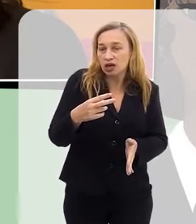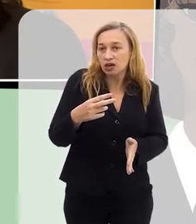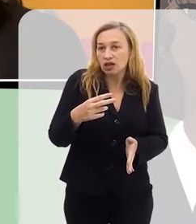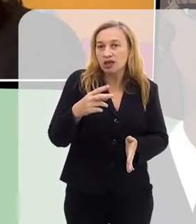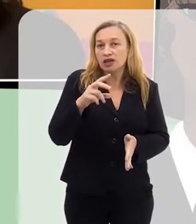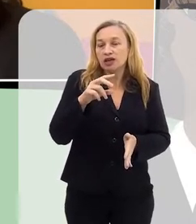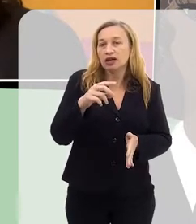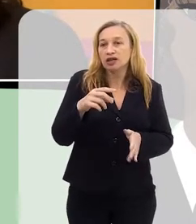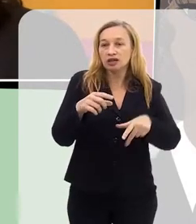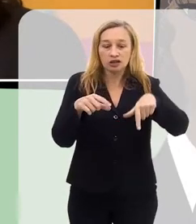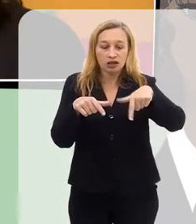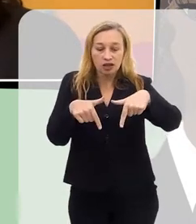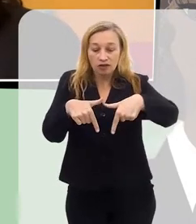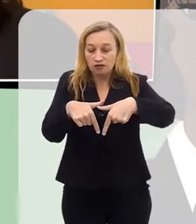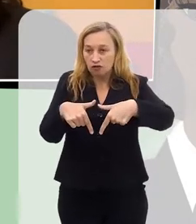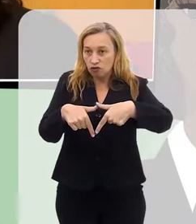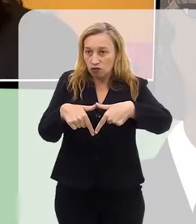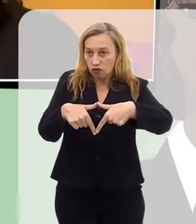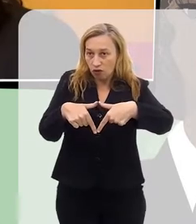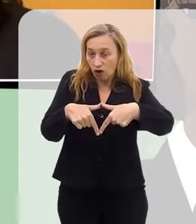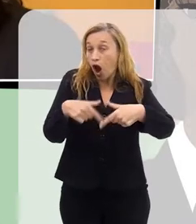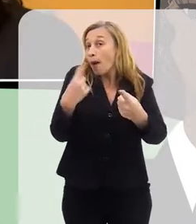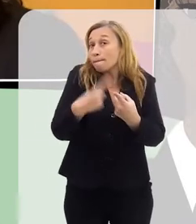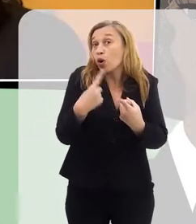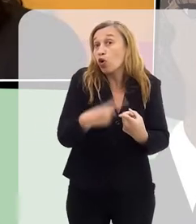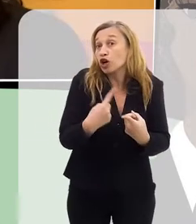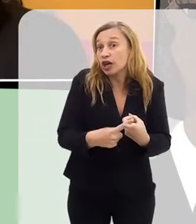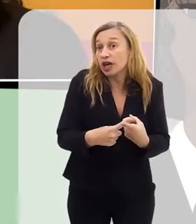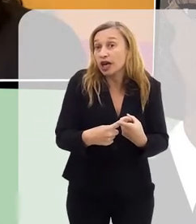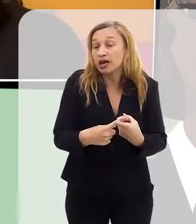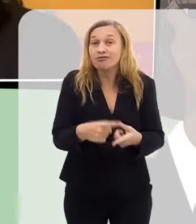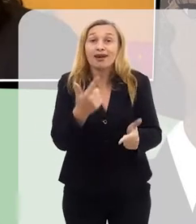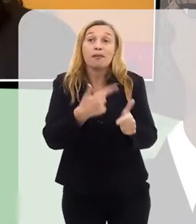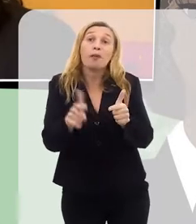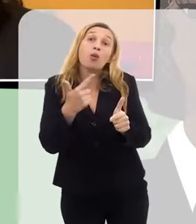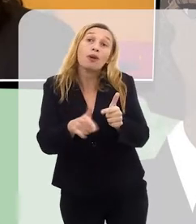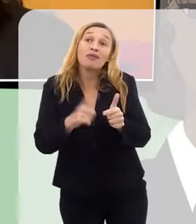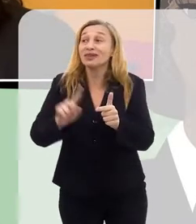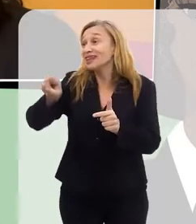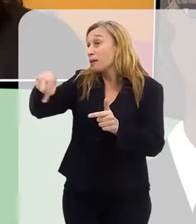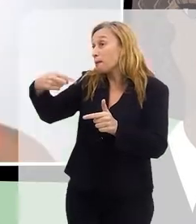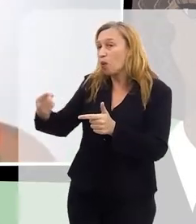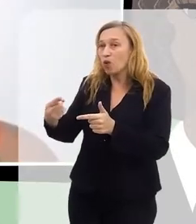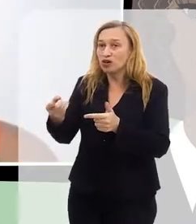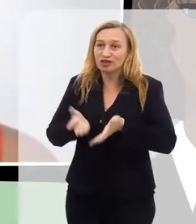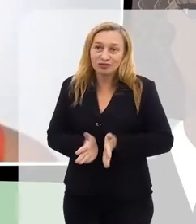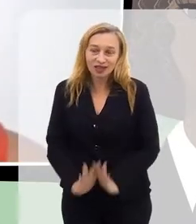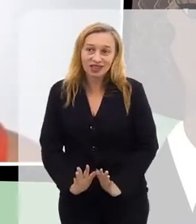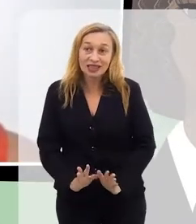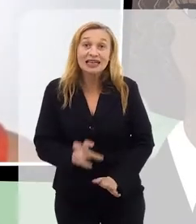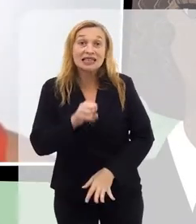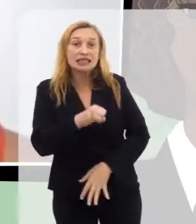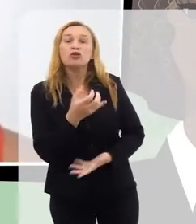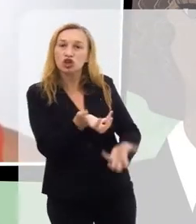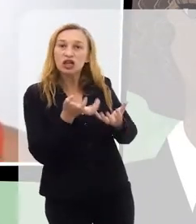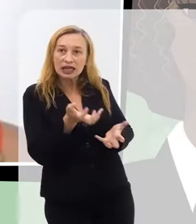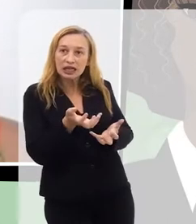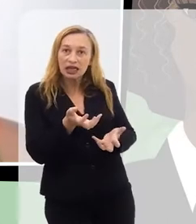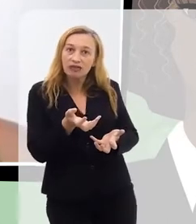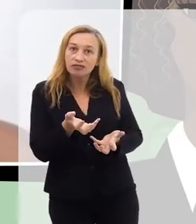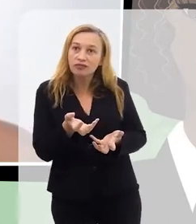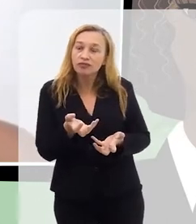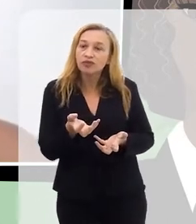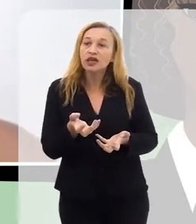canal vaginal, da minha vulva. Porque eu enfrentaria problemas depois do parto. Se era isso mesmo que eu queria.